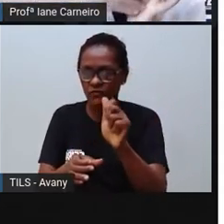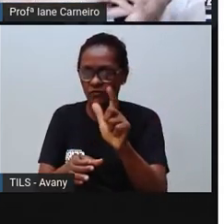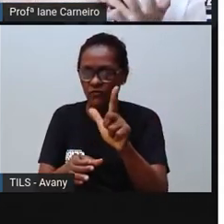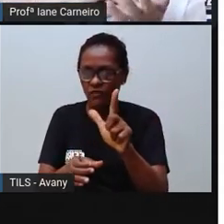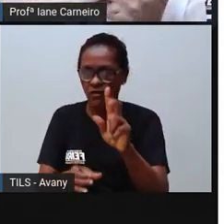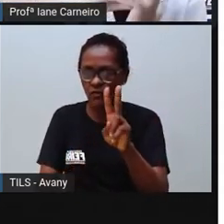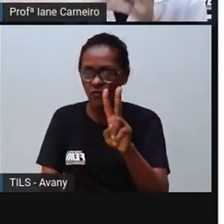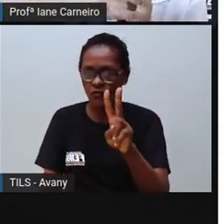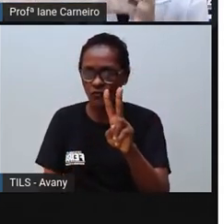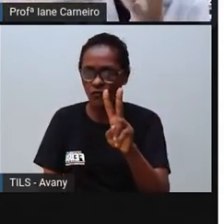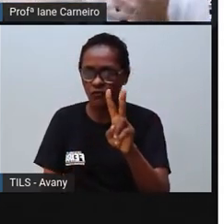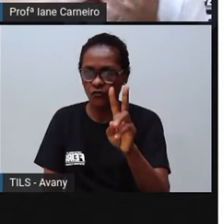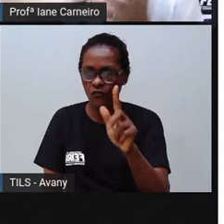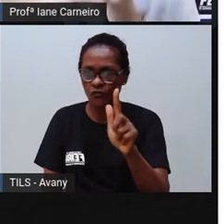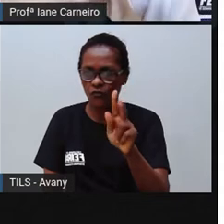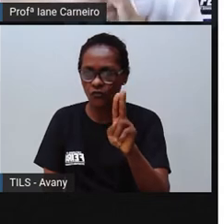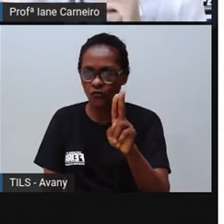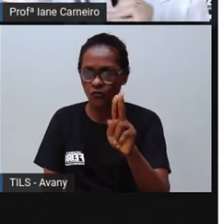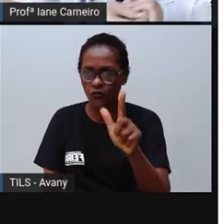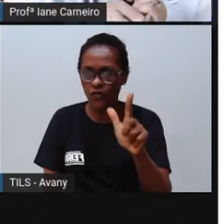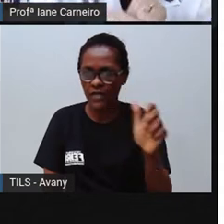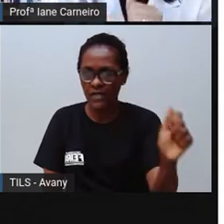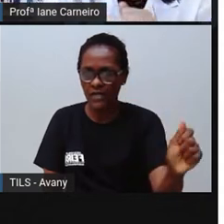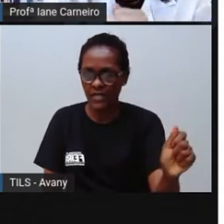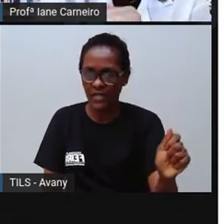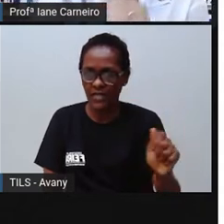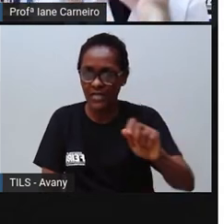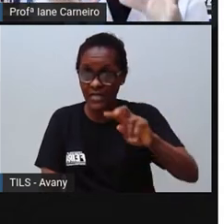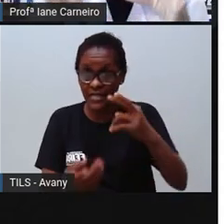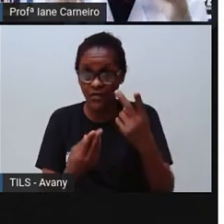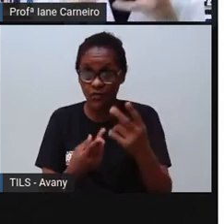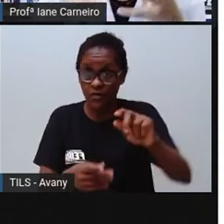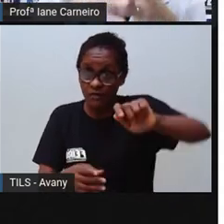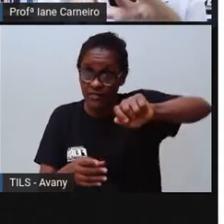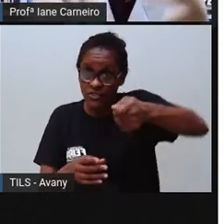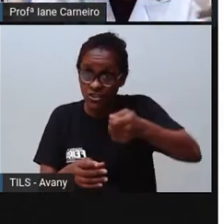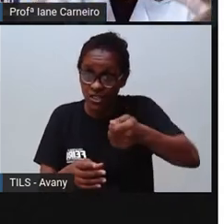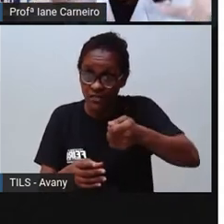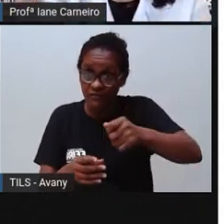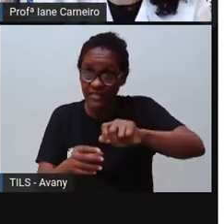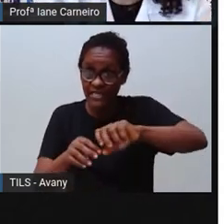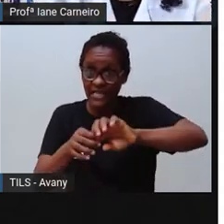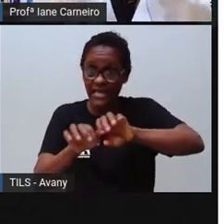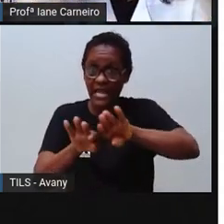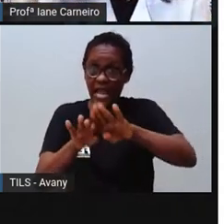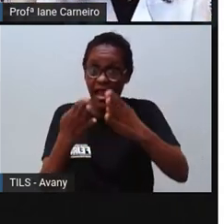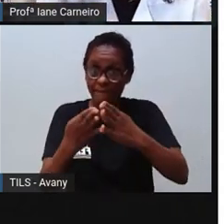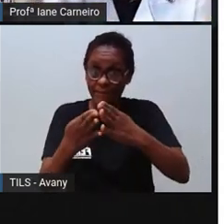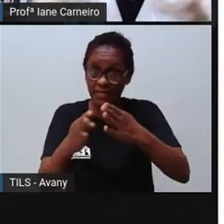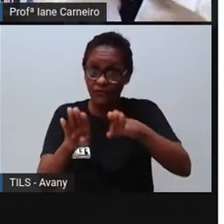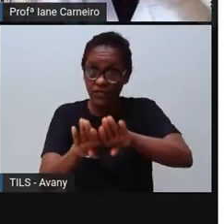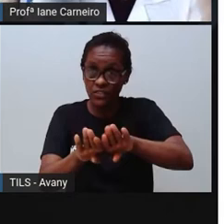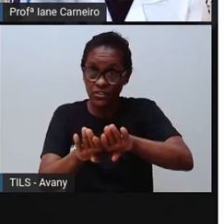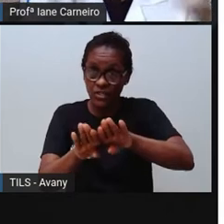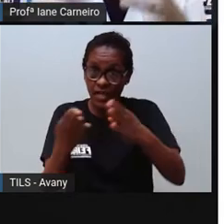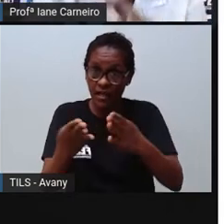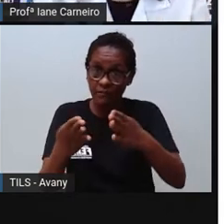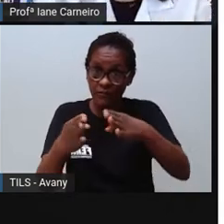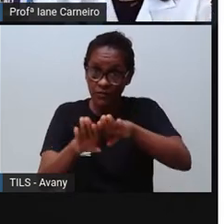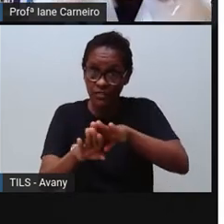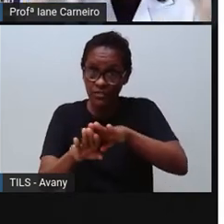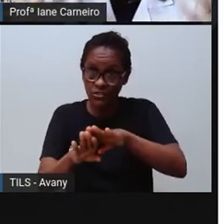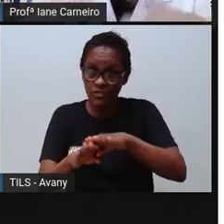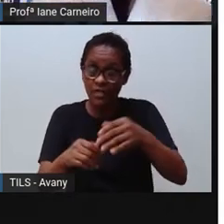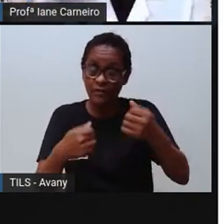chavezinha, né, que abre e fecha esse gás, né, e aí não pode deixar ele, né, com outros objetos